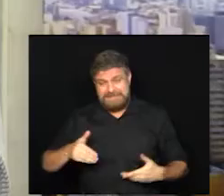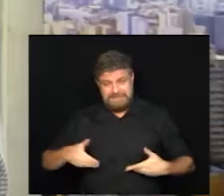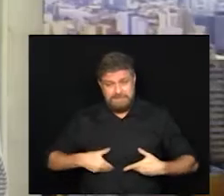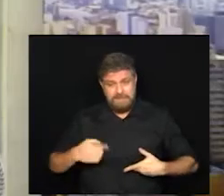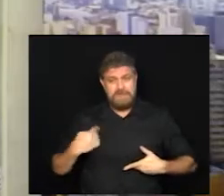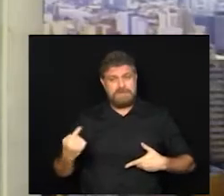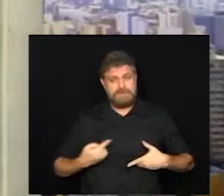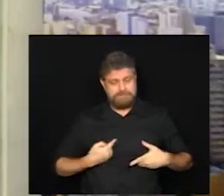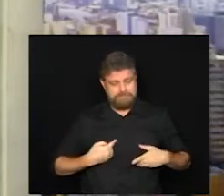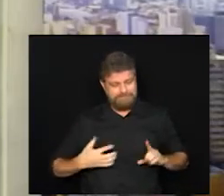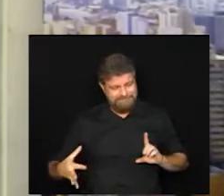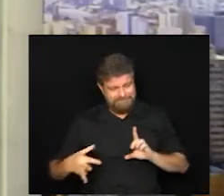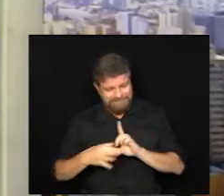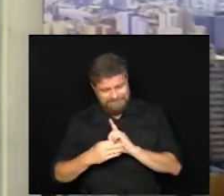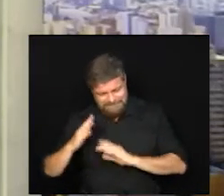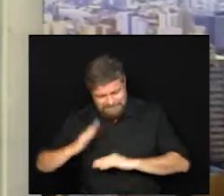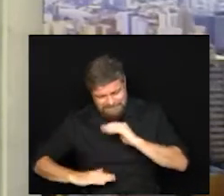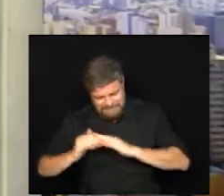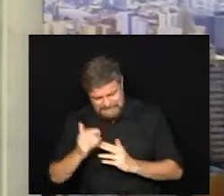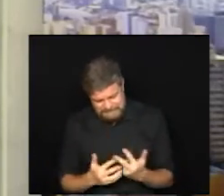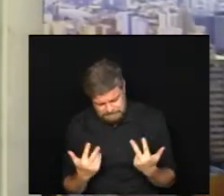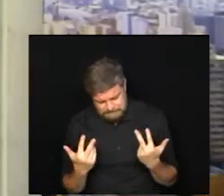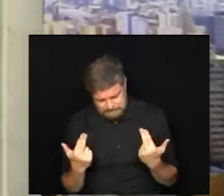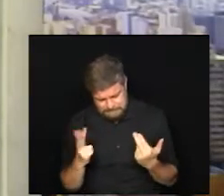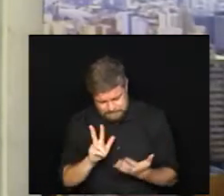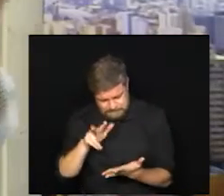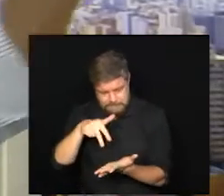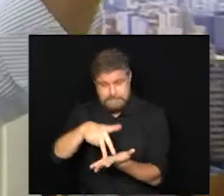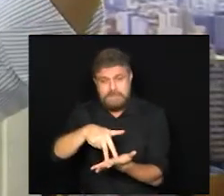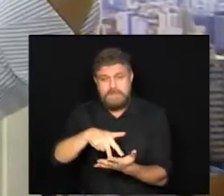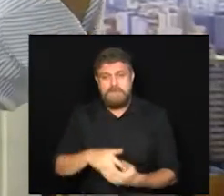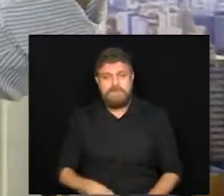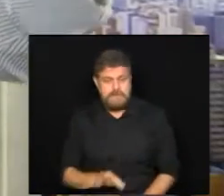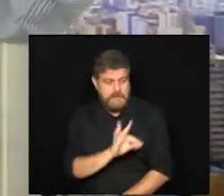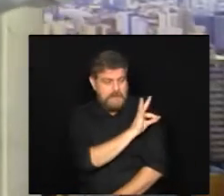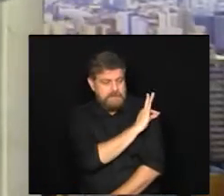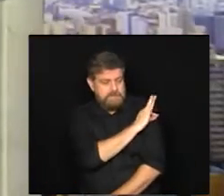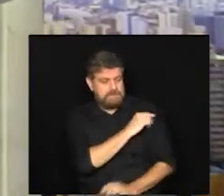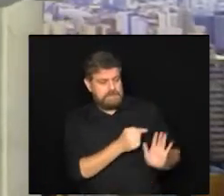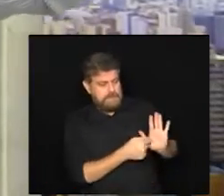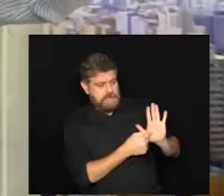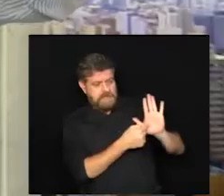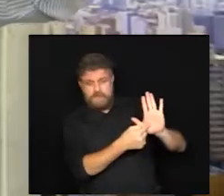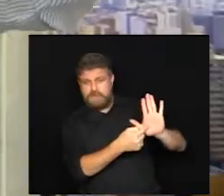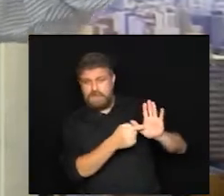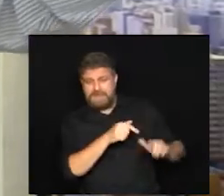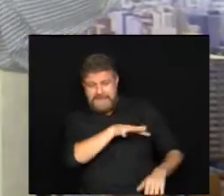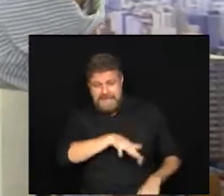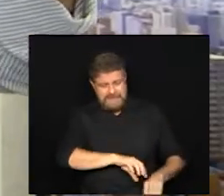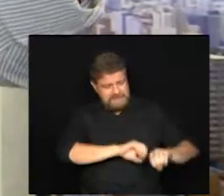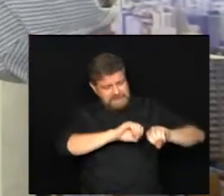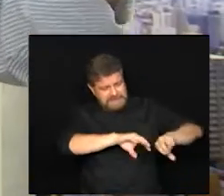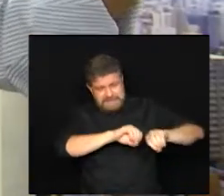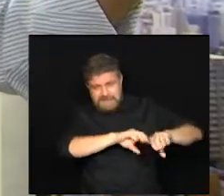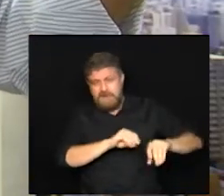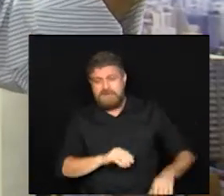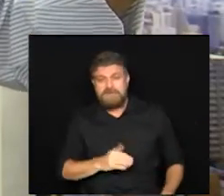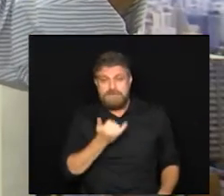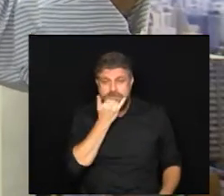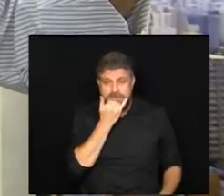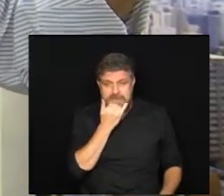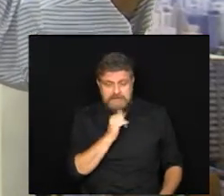engajar numa iniciativa como essa a prefeitura mostrou através da saúde da assistência que tem